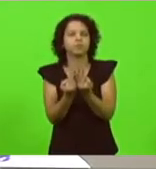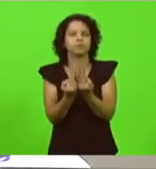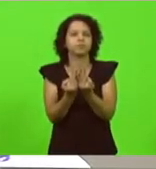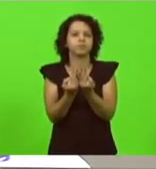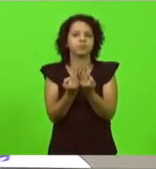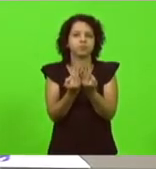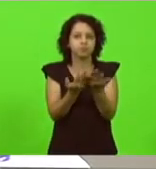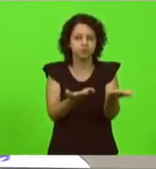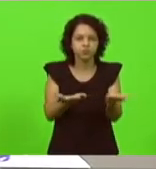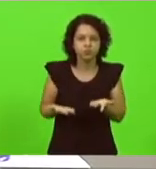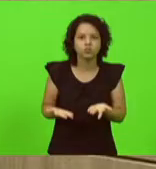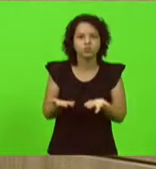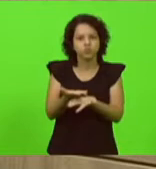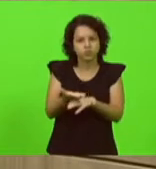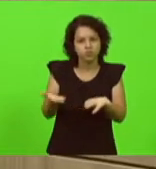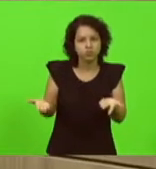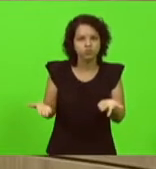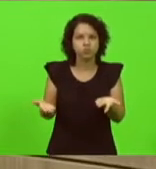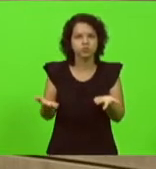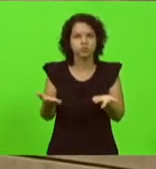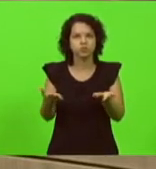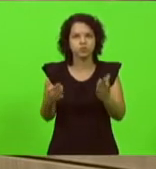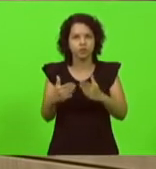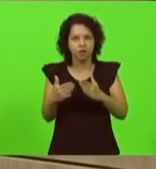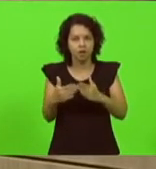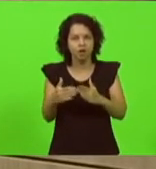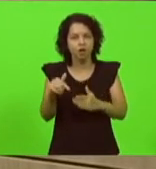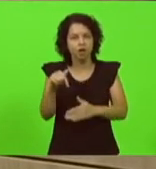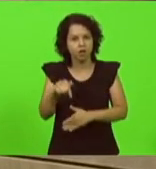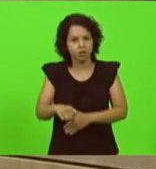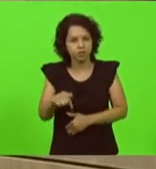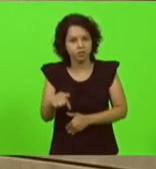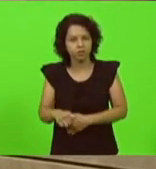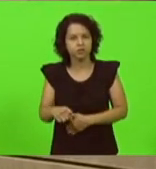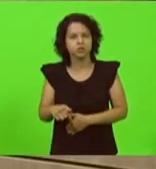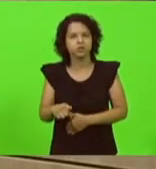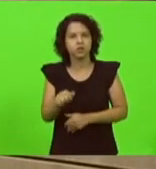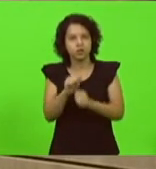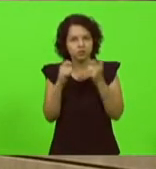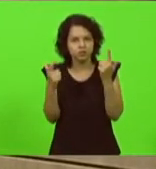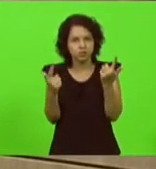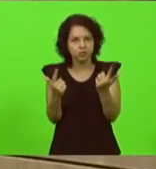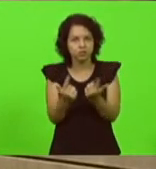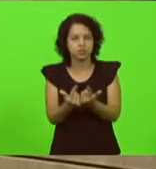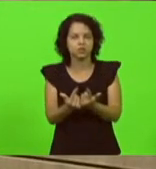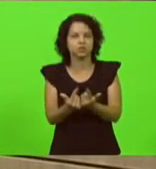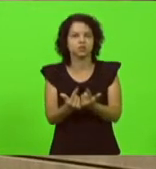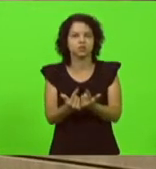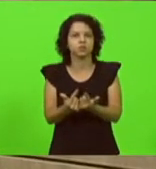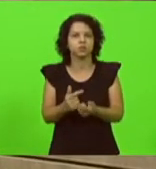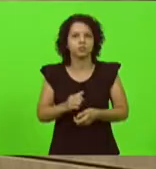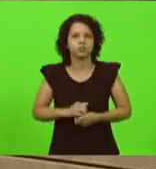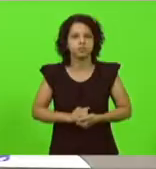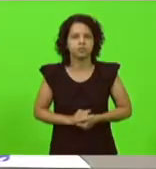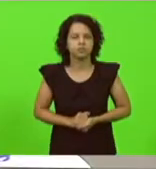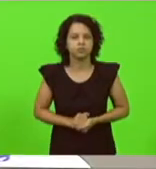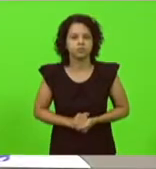possam se sentir em casa aqui na Assembleia. Parabéns à vossa excelência, deputado.